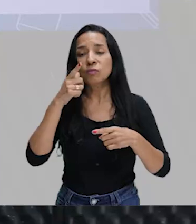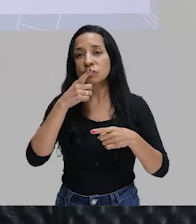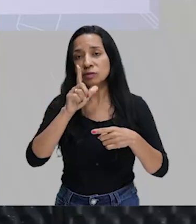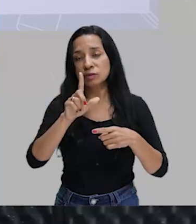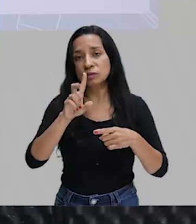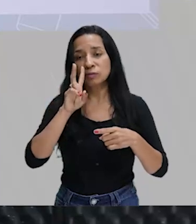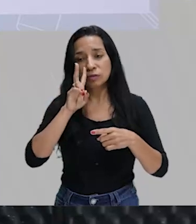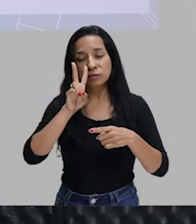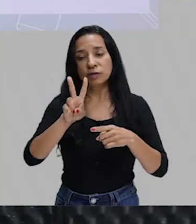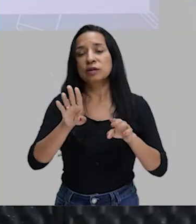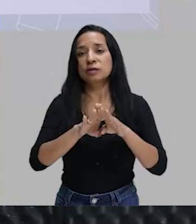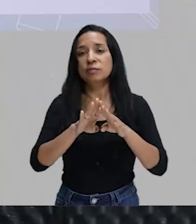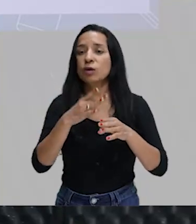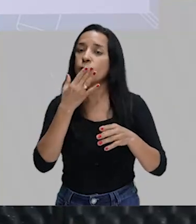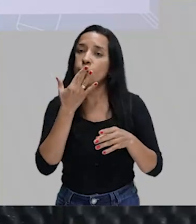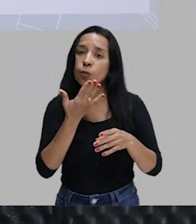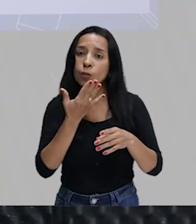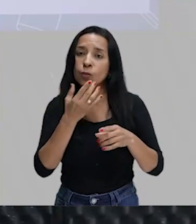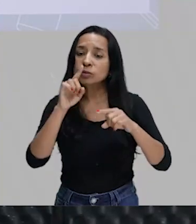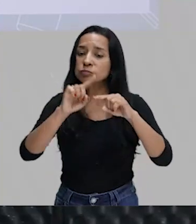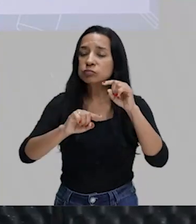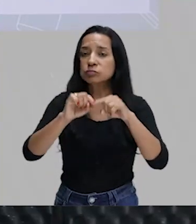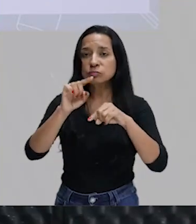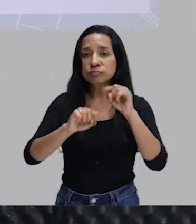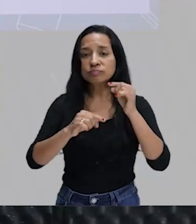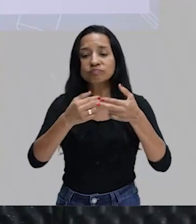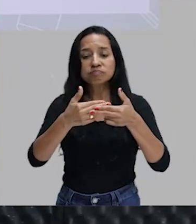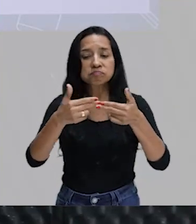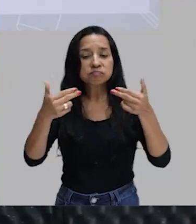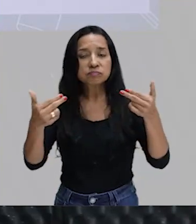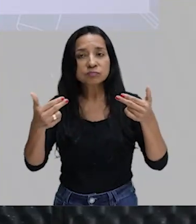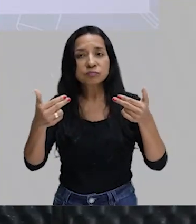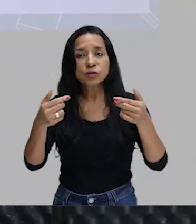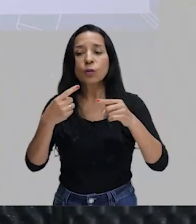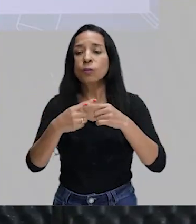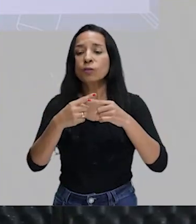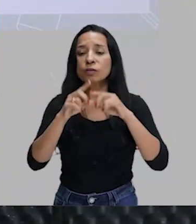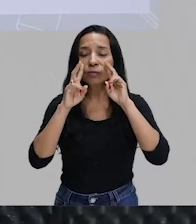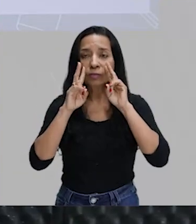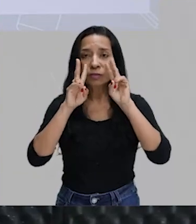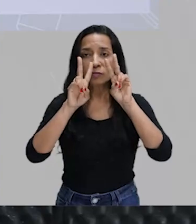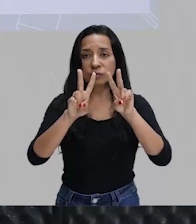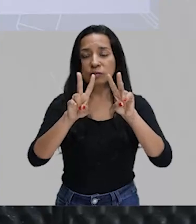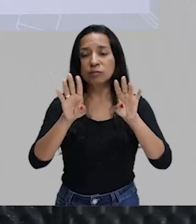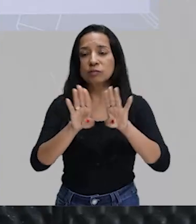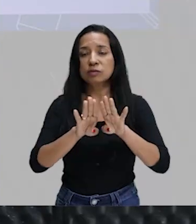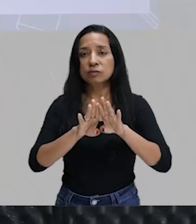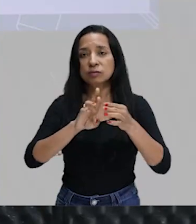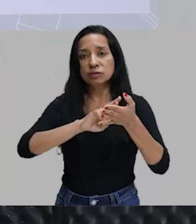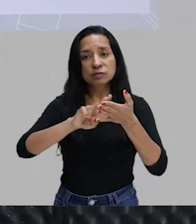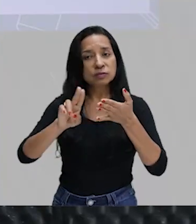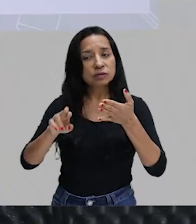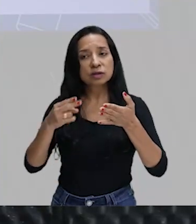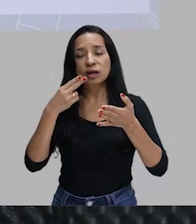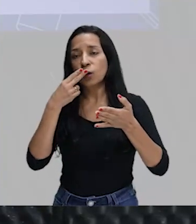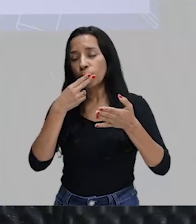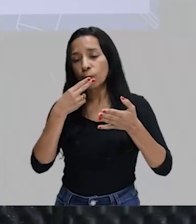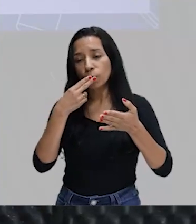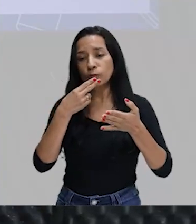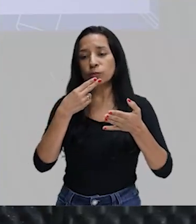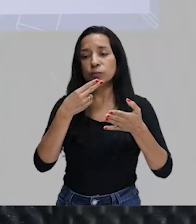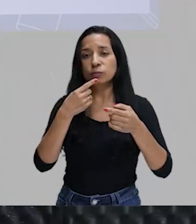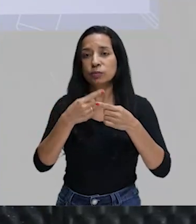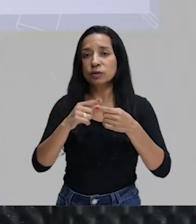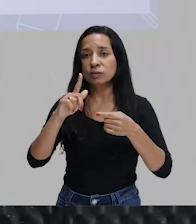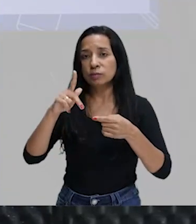diferenciar cores, objetos, né, por causa da nossa visão e diferenciar sabores por causa do